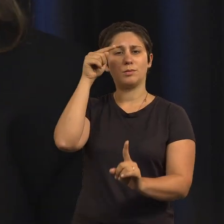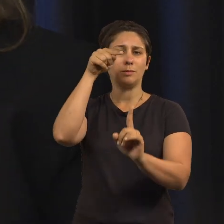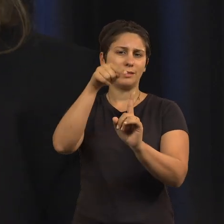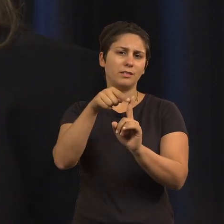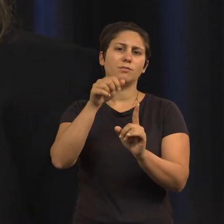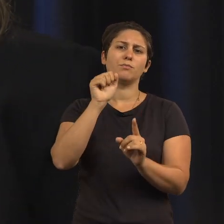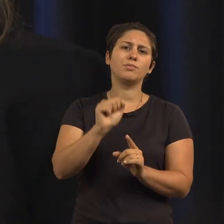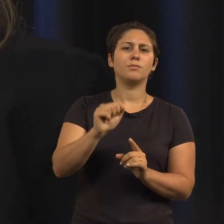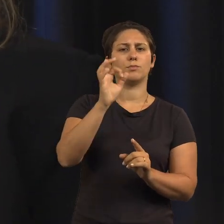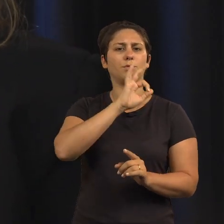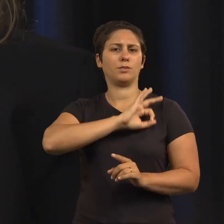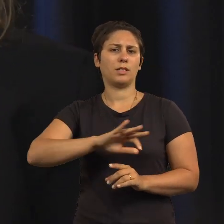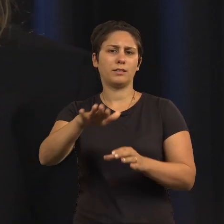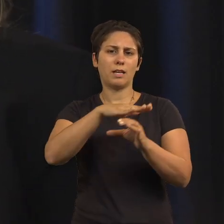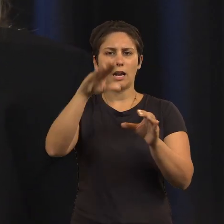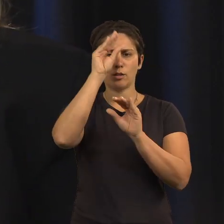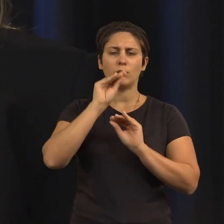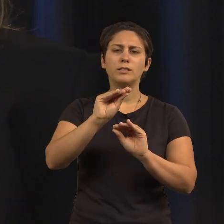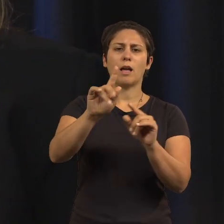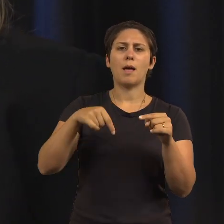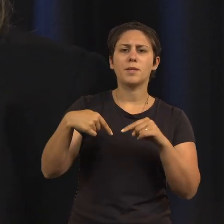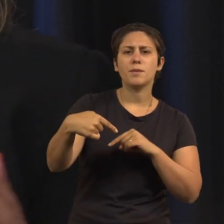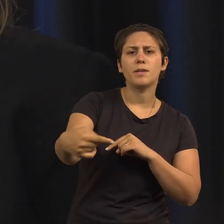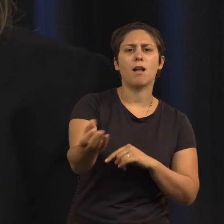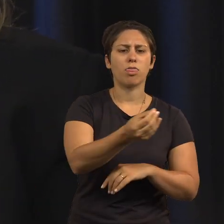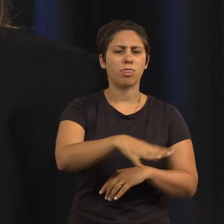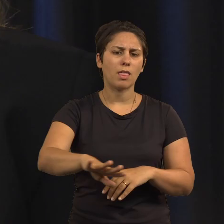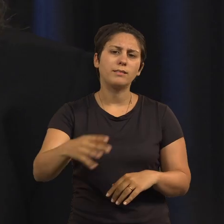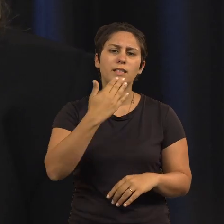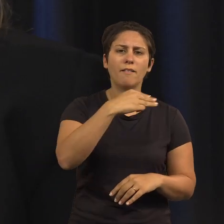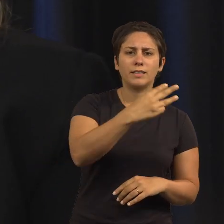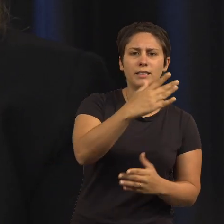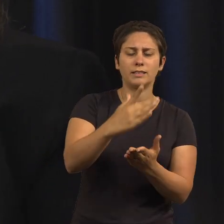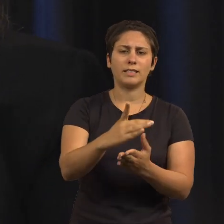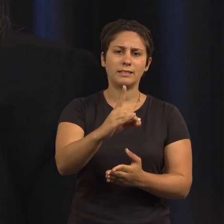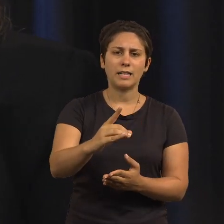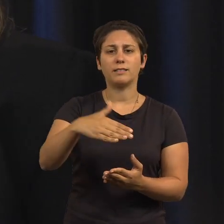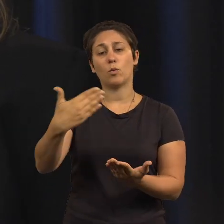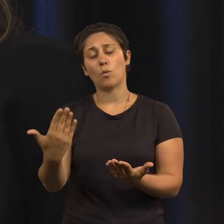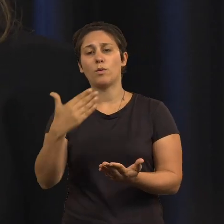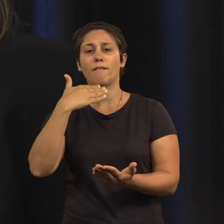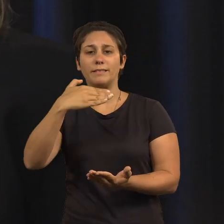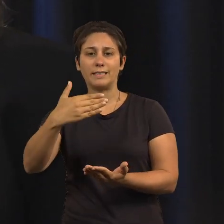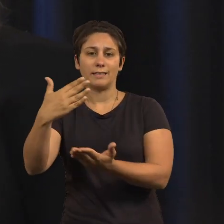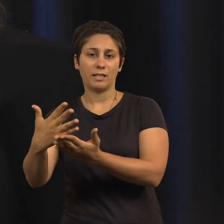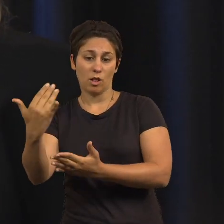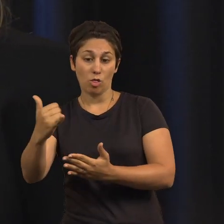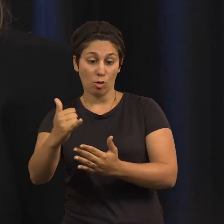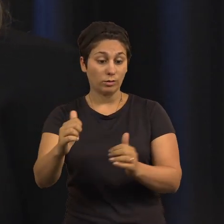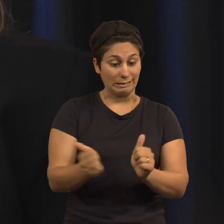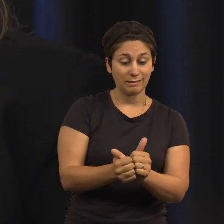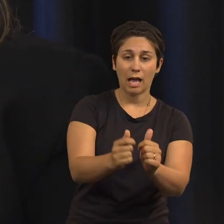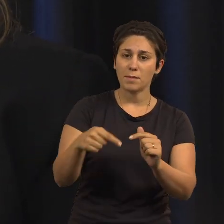profissionais da área de educação que lidem com crianças entre os 3 e os 6 anos e os 7 e os 12, reinventou-se